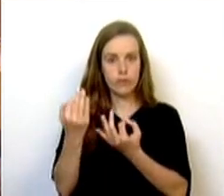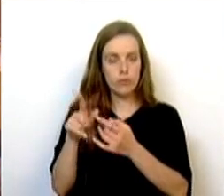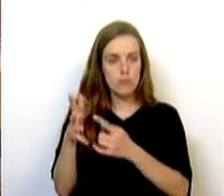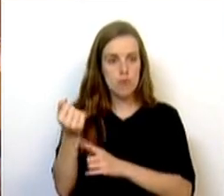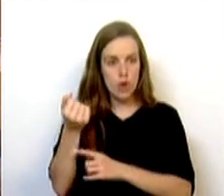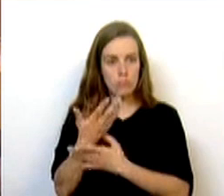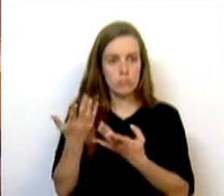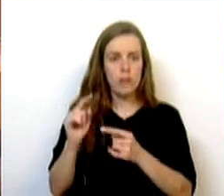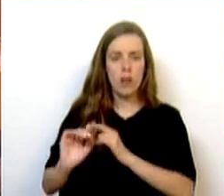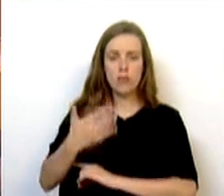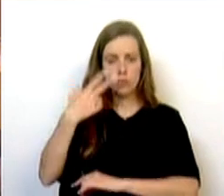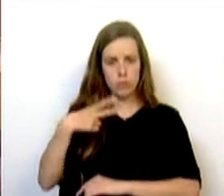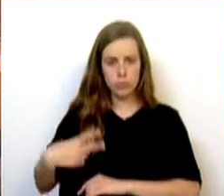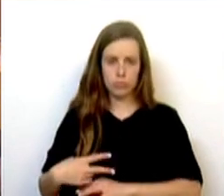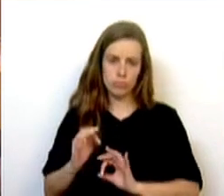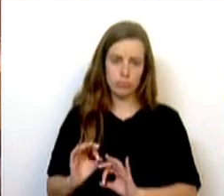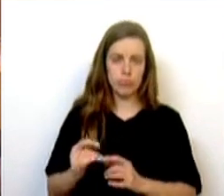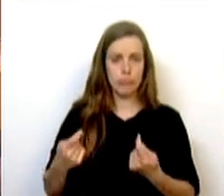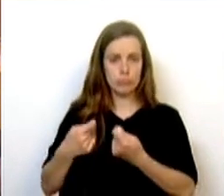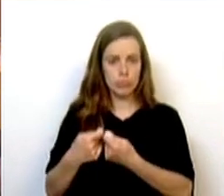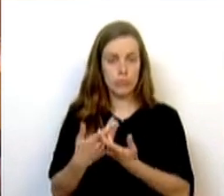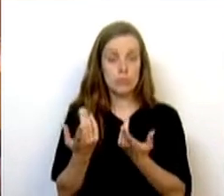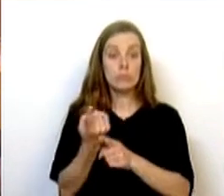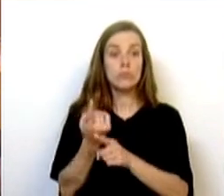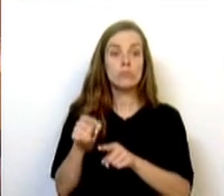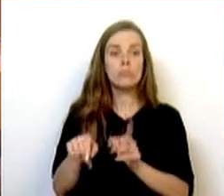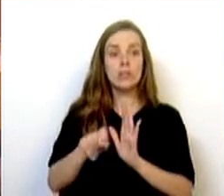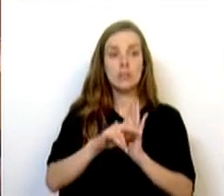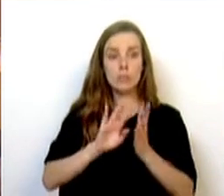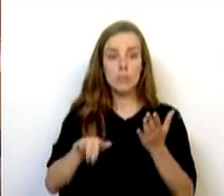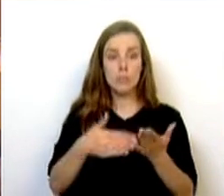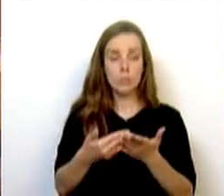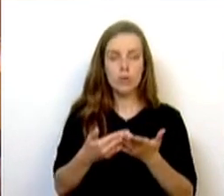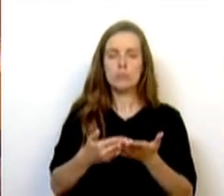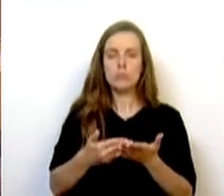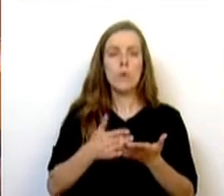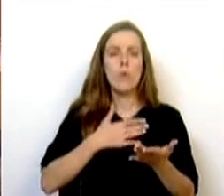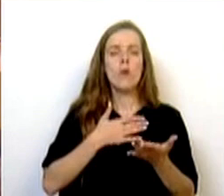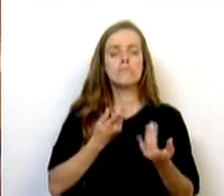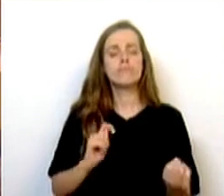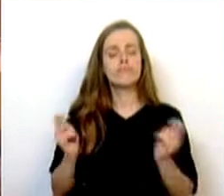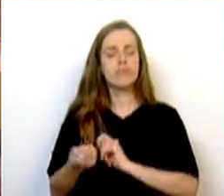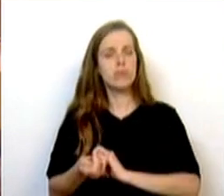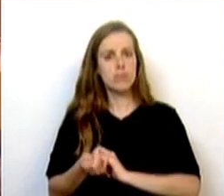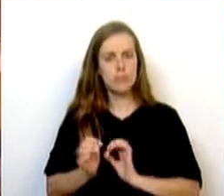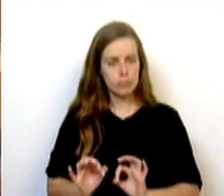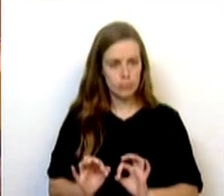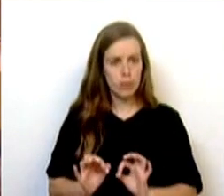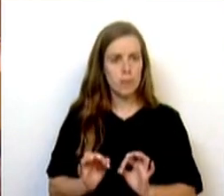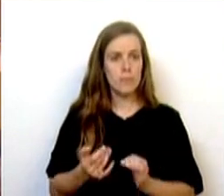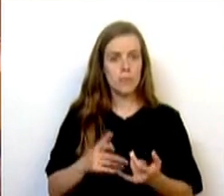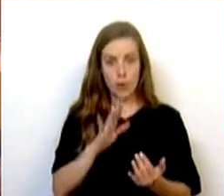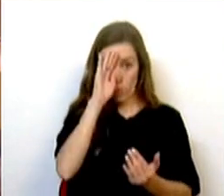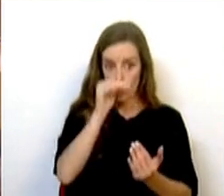portuguesa diz respeito, pelo que o aditamento proposto não disparece, constitua uma alteração essencial. Para